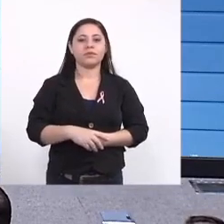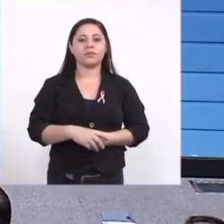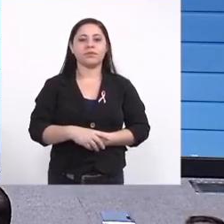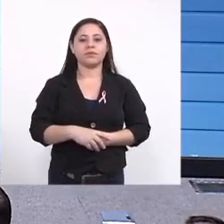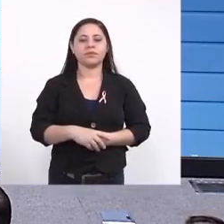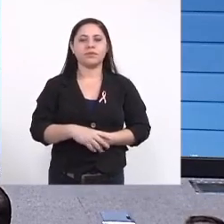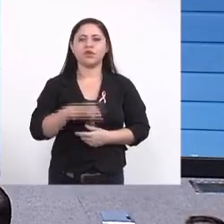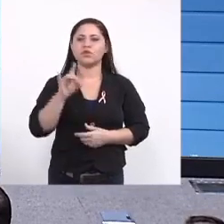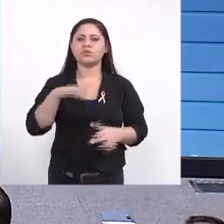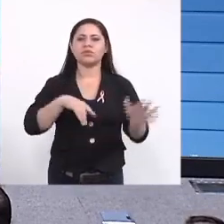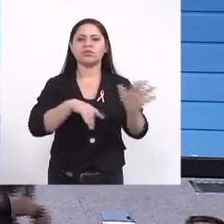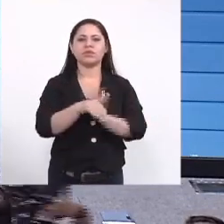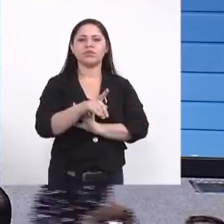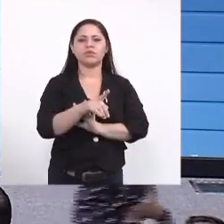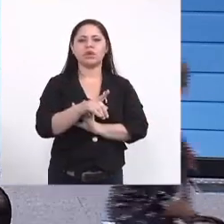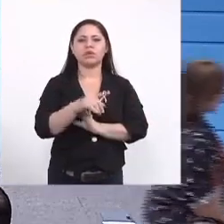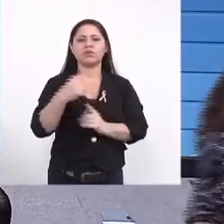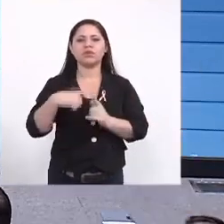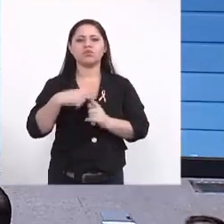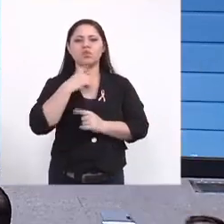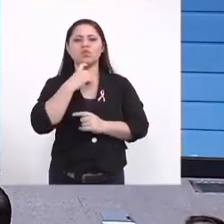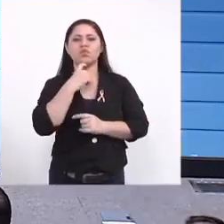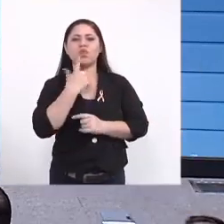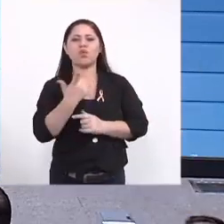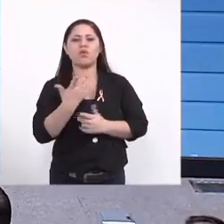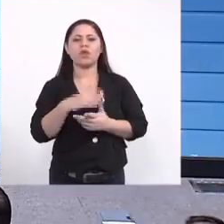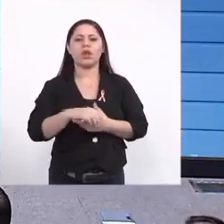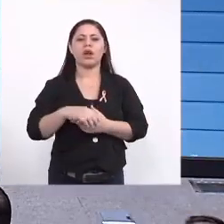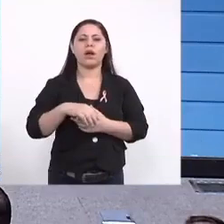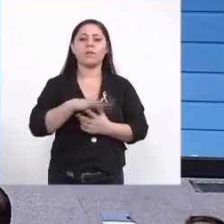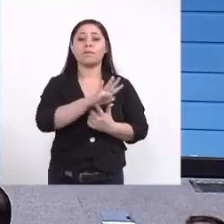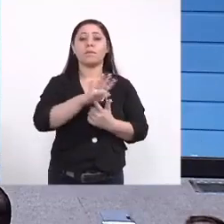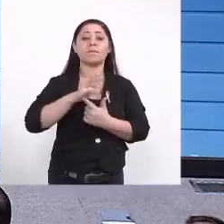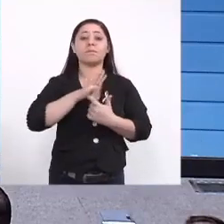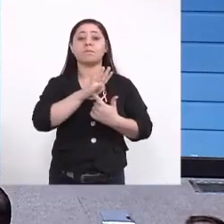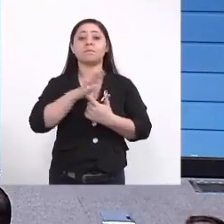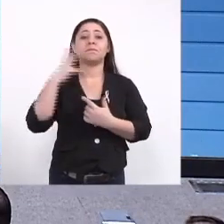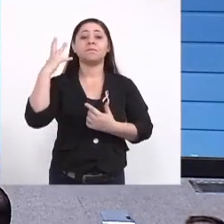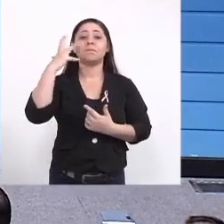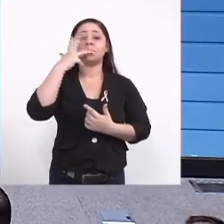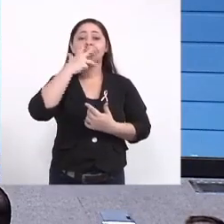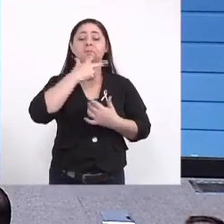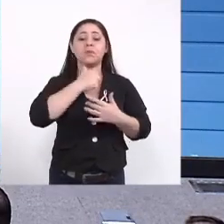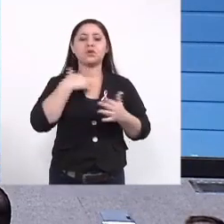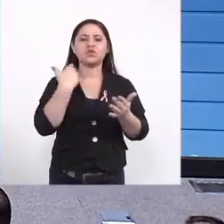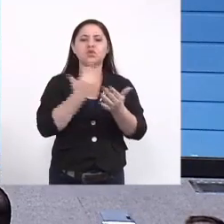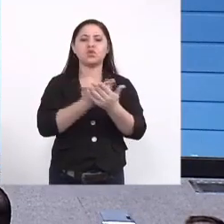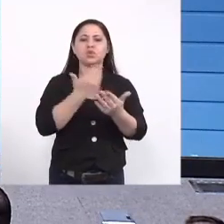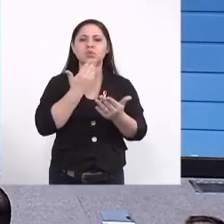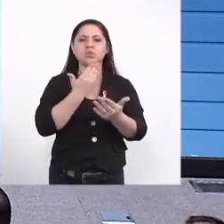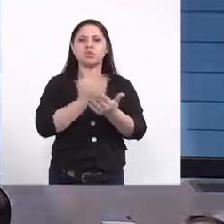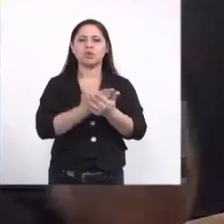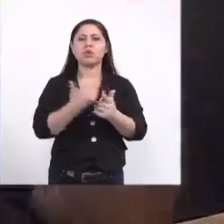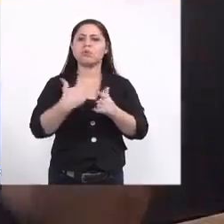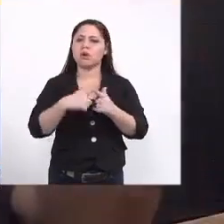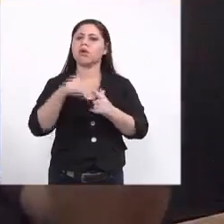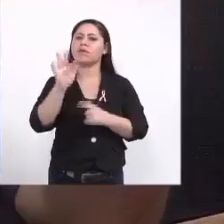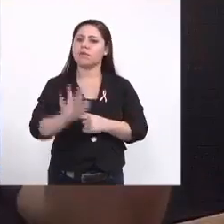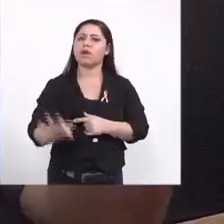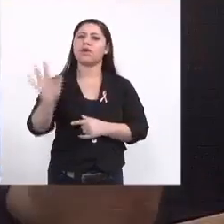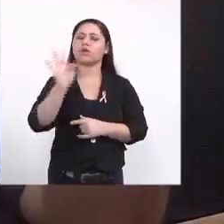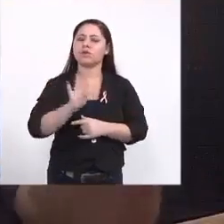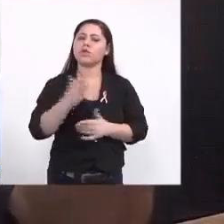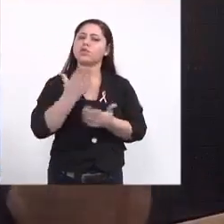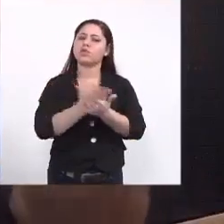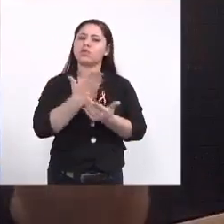deixa eu te perguntar uma coisa porque a apresentação muito bonita ver que vocês estão estudando bem até porque a faculdade vocês trabalham